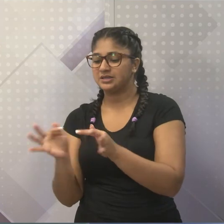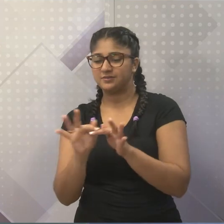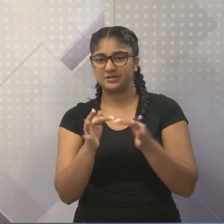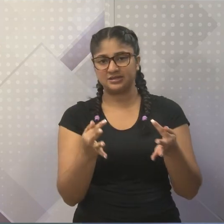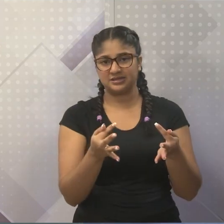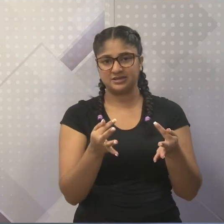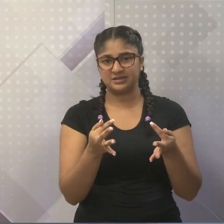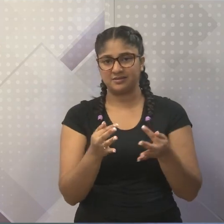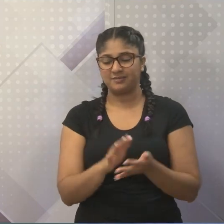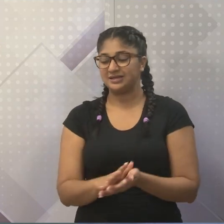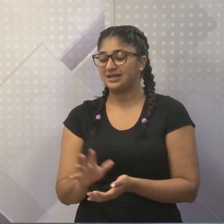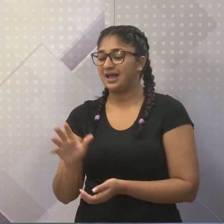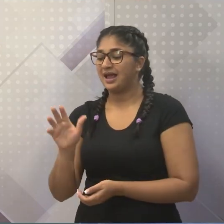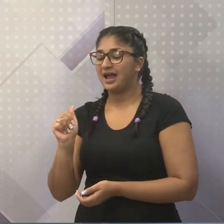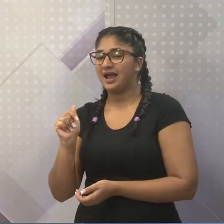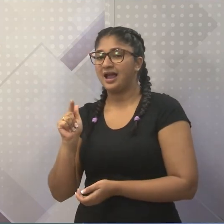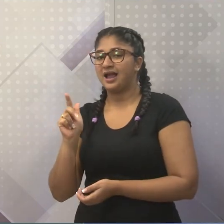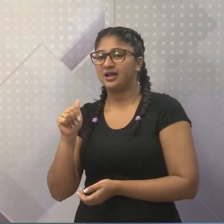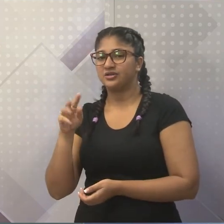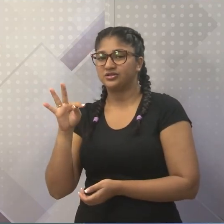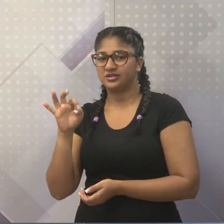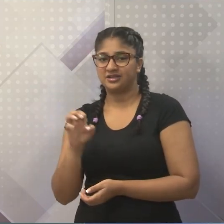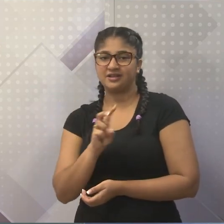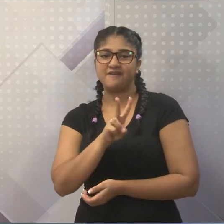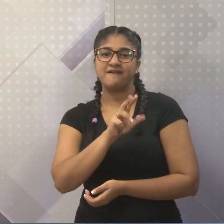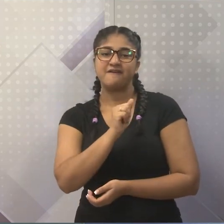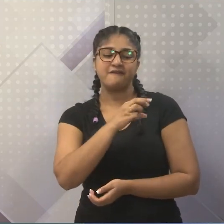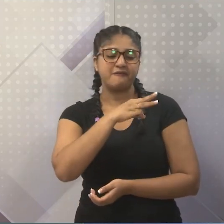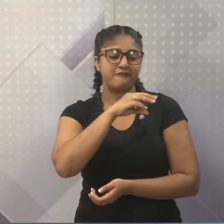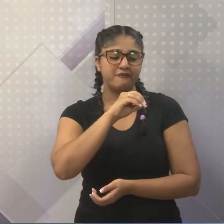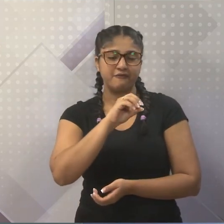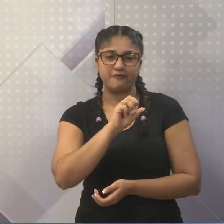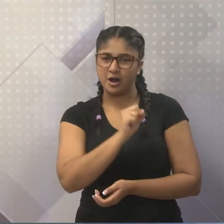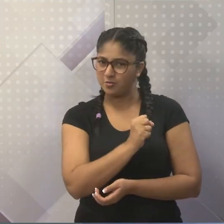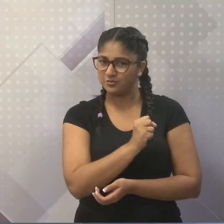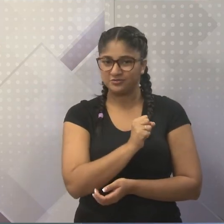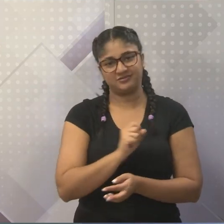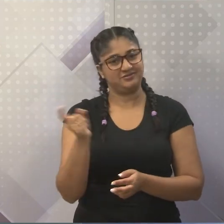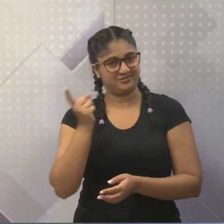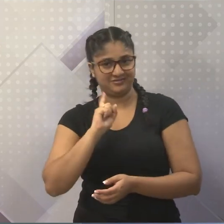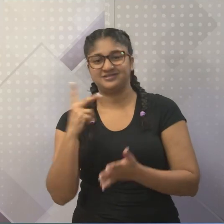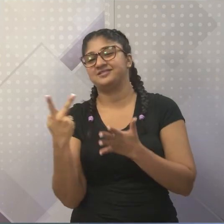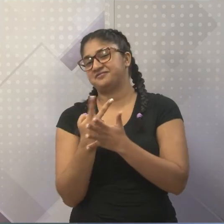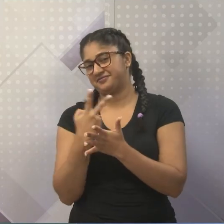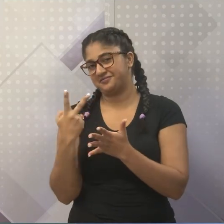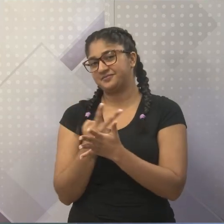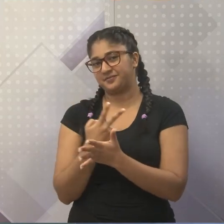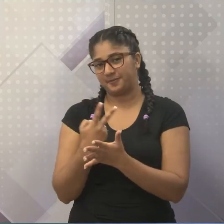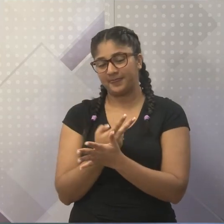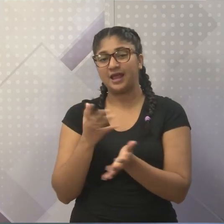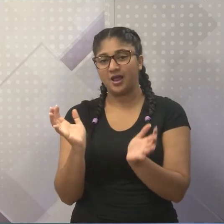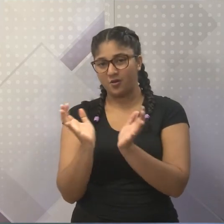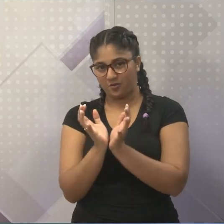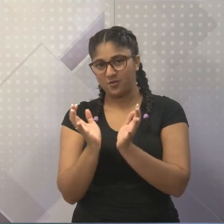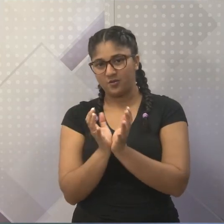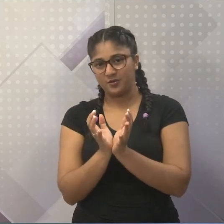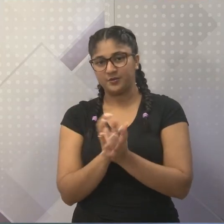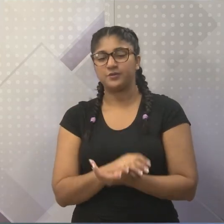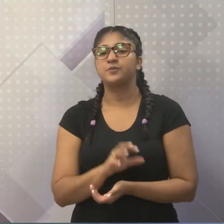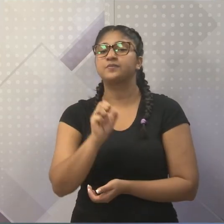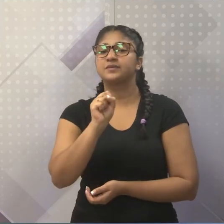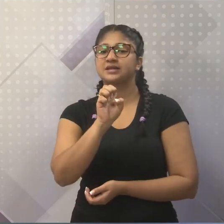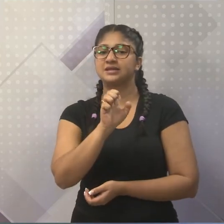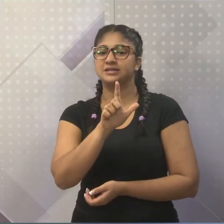a gente vamos nunca, não vamos nem sair da aula de língua portuguesa. Com esse a gente vamos, que é um coletivo. Seleção também